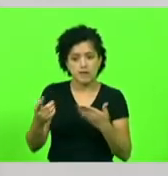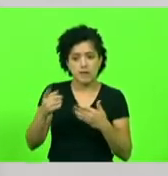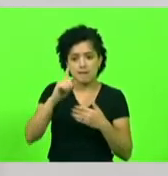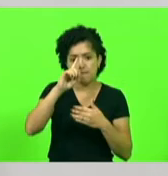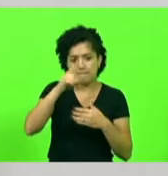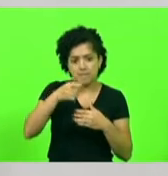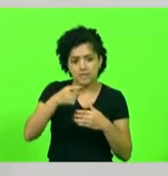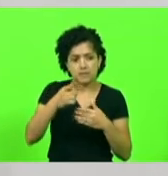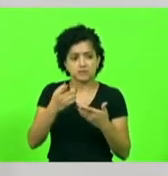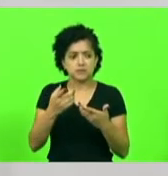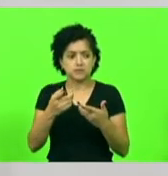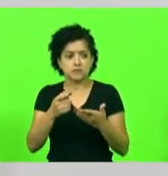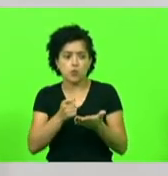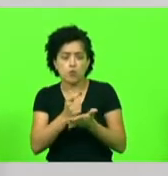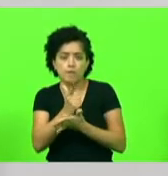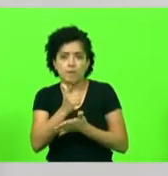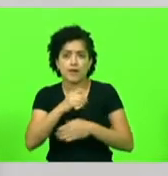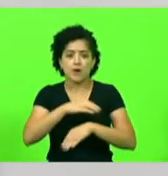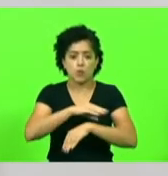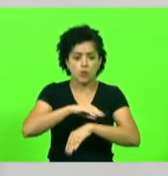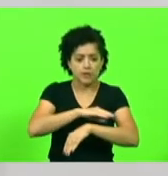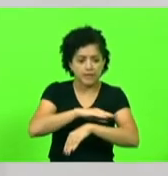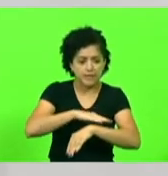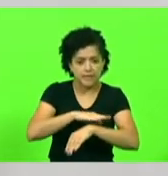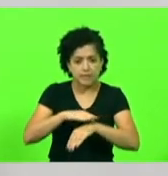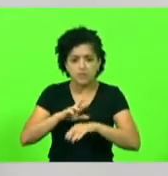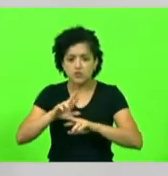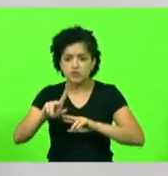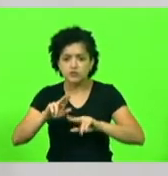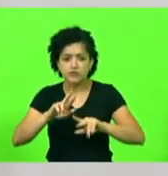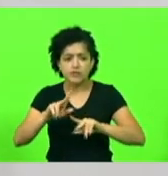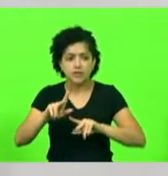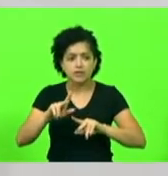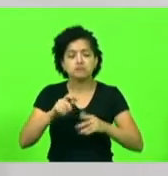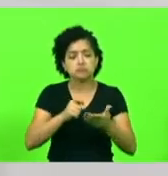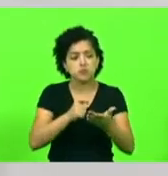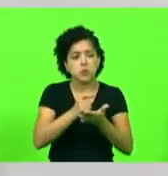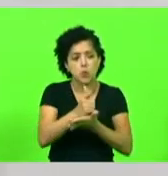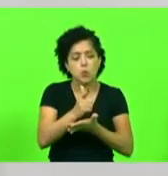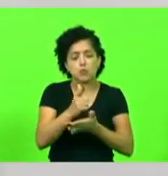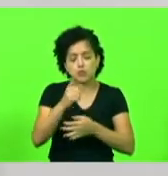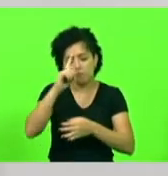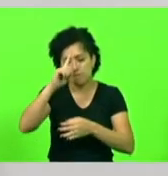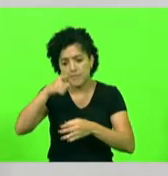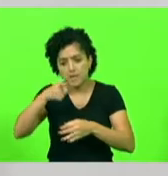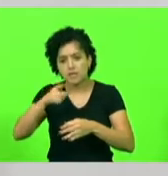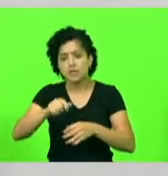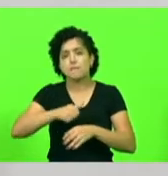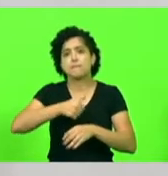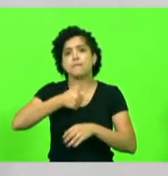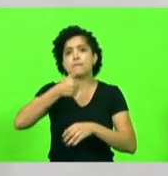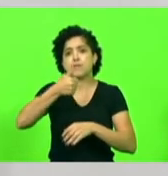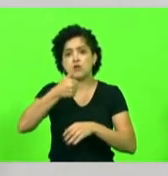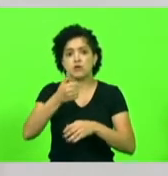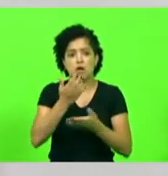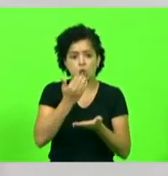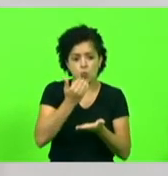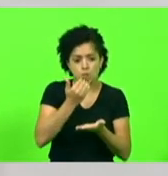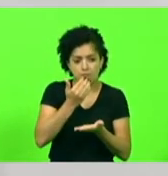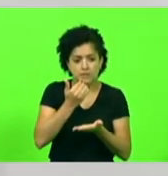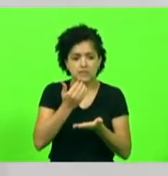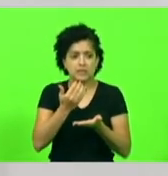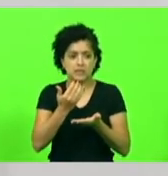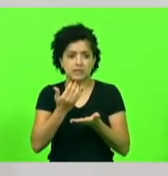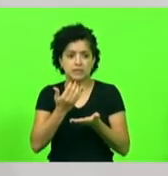um hidratante diferente, eu compro, porque eu tenho condição. Se me manda eu melhorar a minha alimentação para ter mais